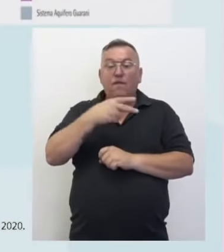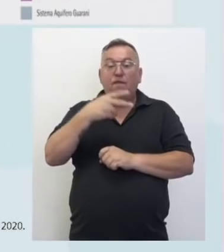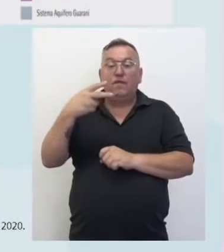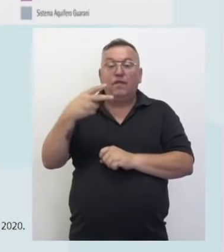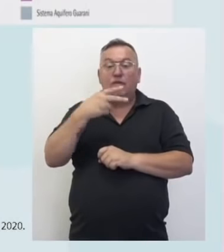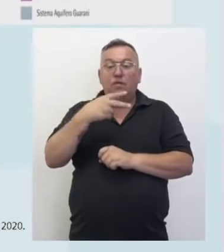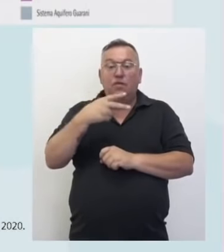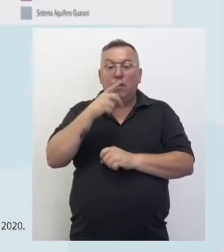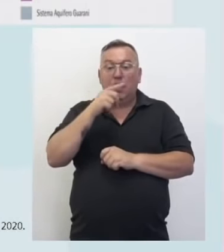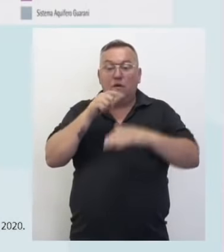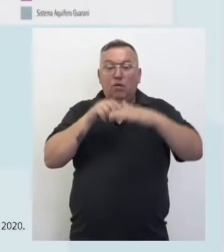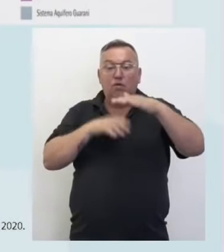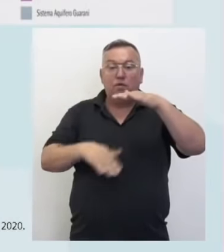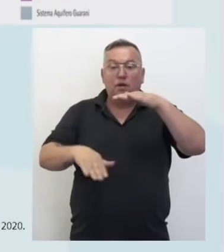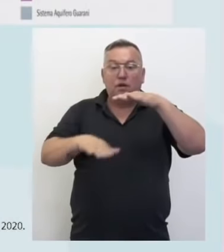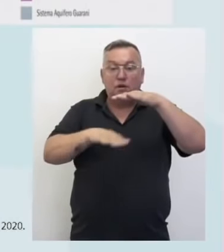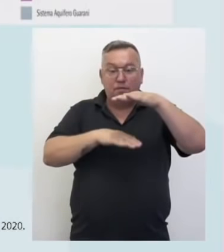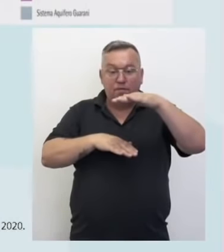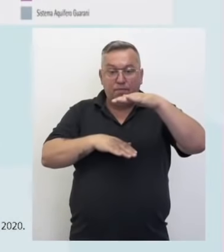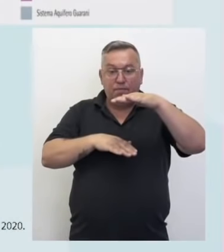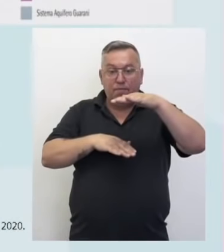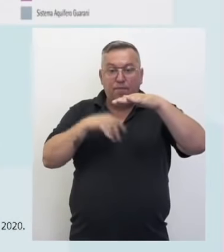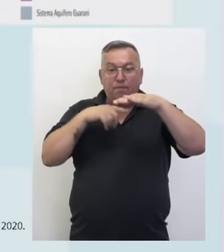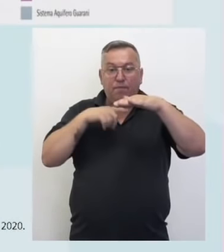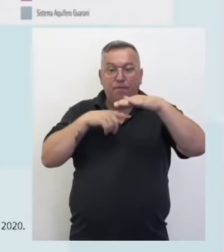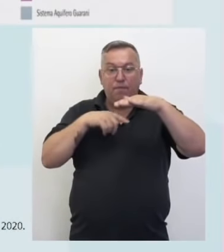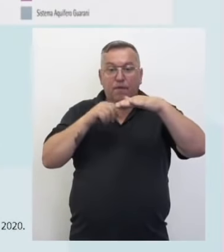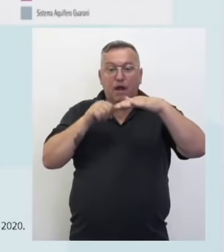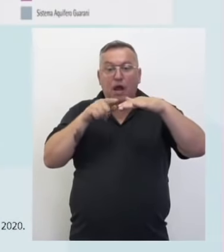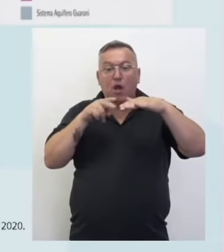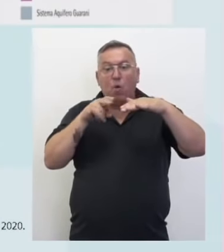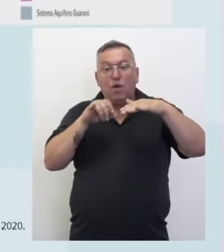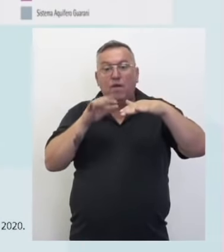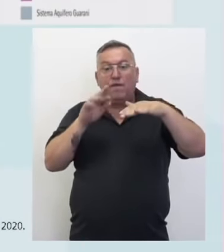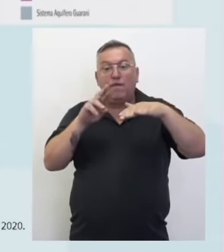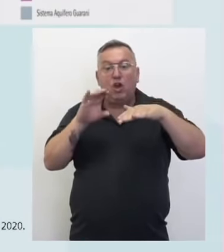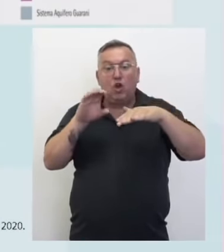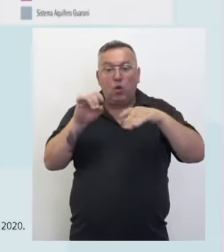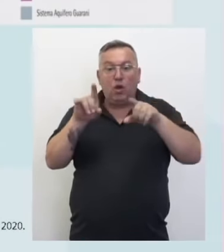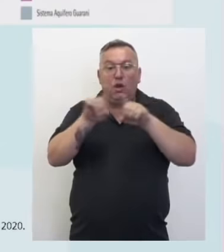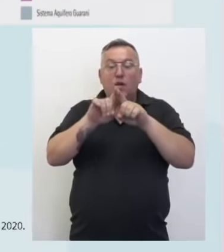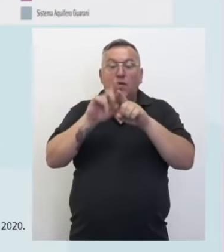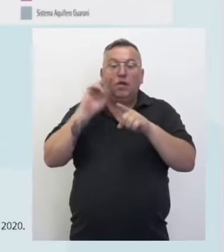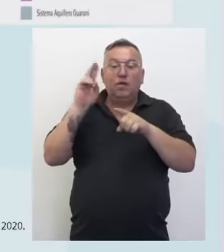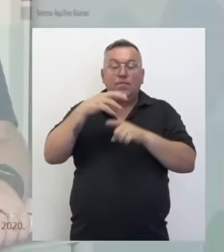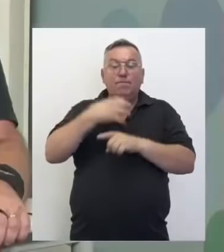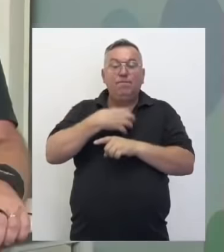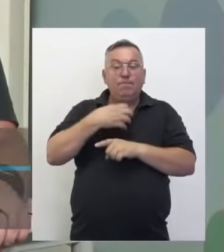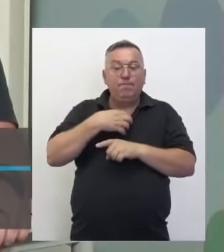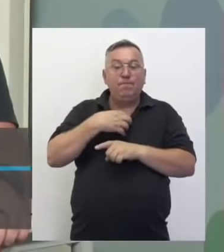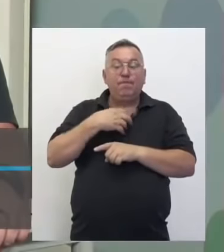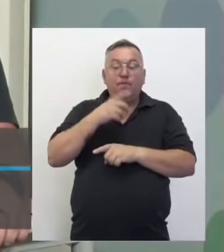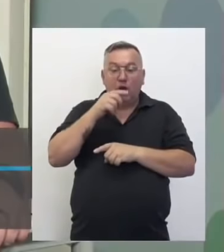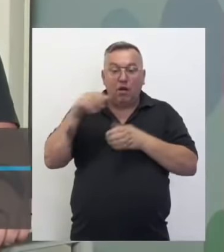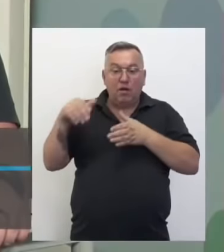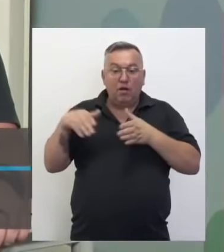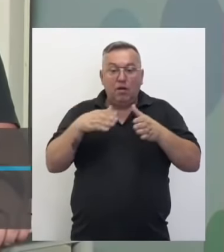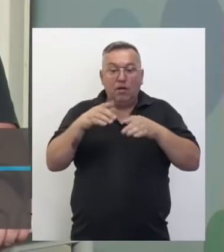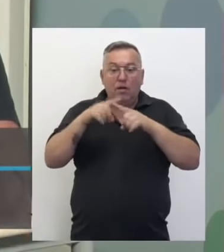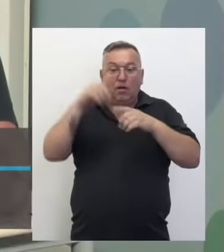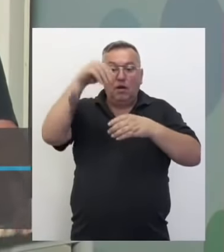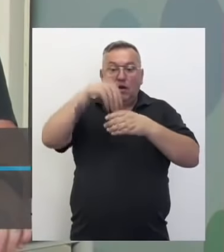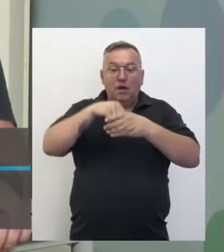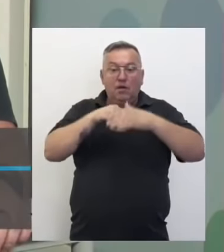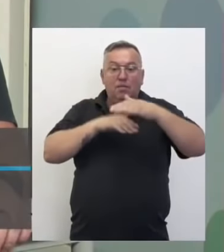águas subterrâneas aí, que são os aquíferos, que também são considerados aí como tipo de bacias hidrográficas no